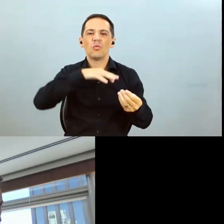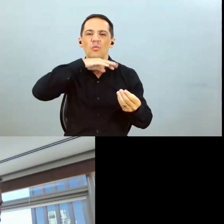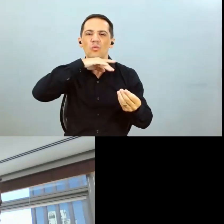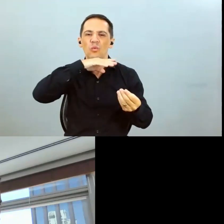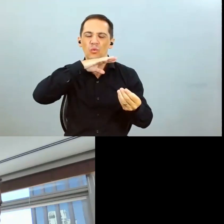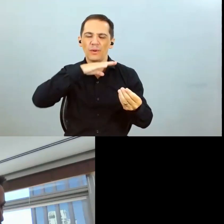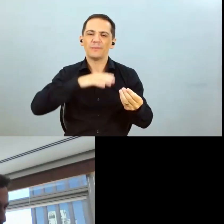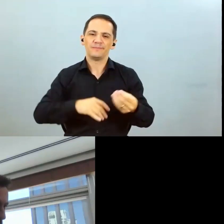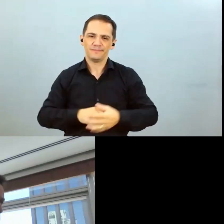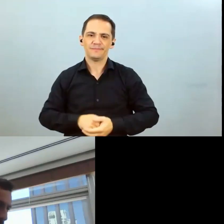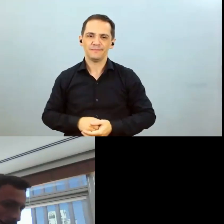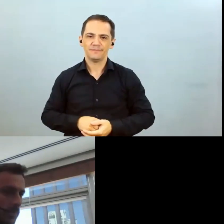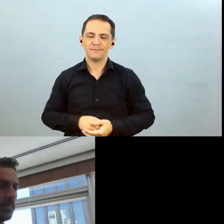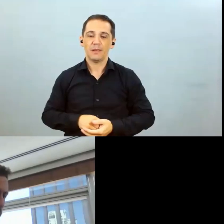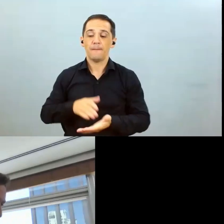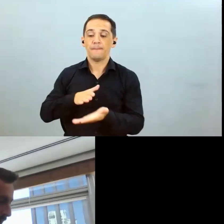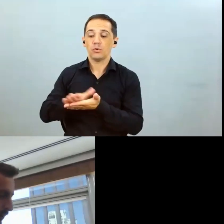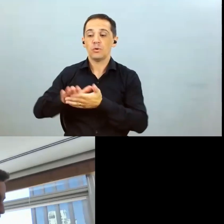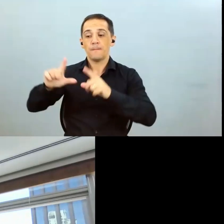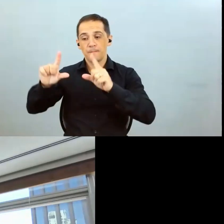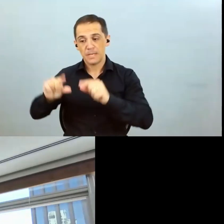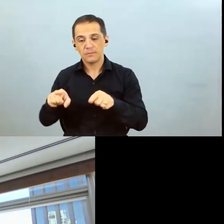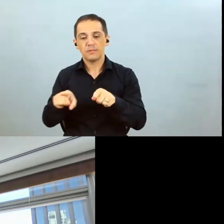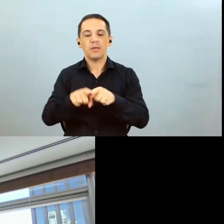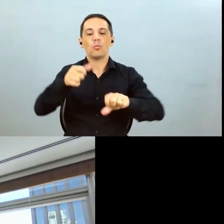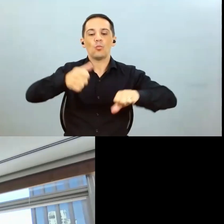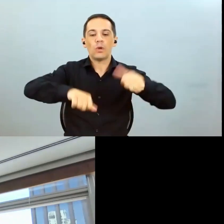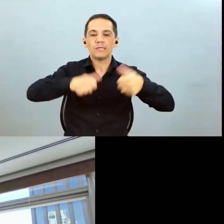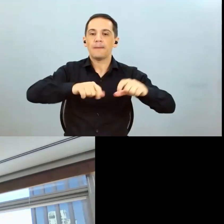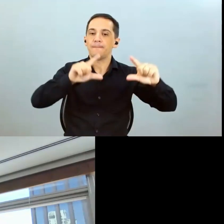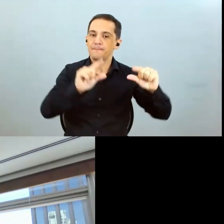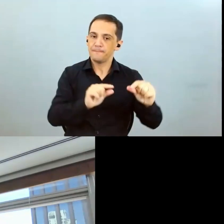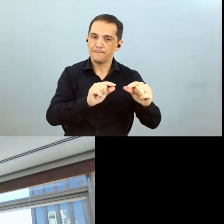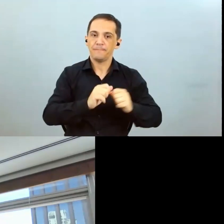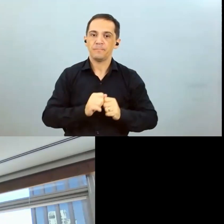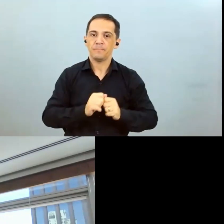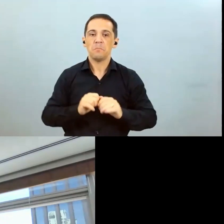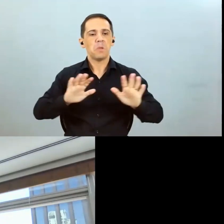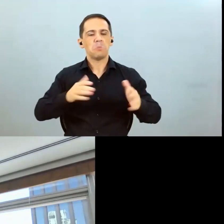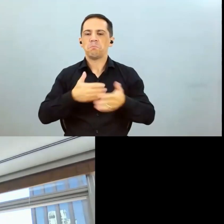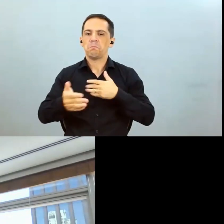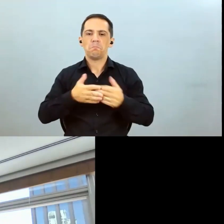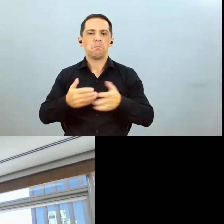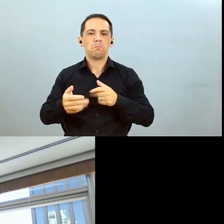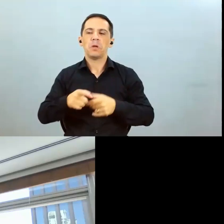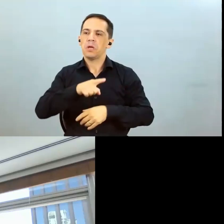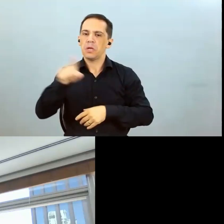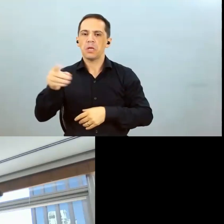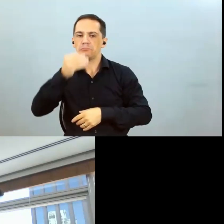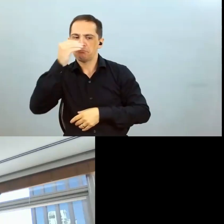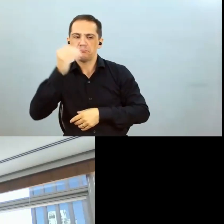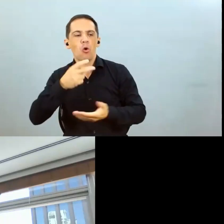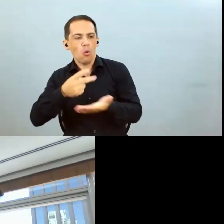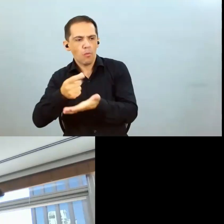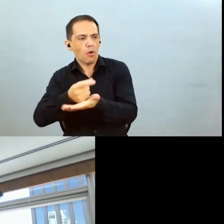e qualidade menor. Mas mesmo assim o mercado existe e ele compra esse algodão também, obviamente pagando um desastre em relação